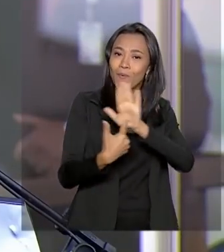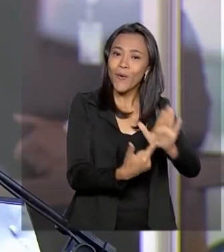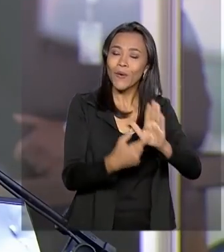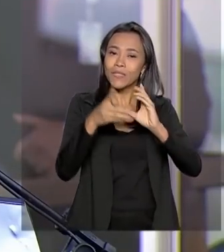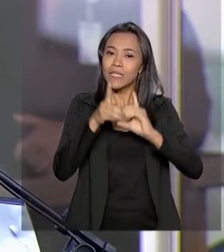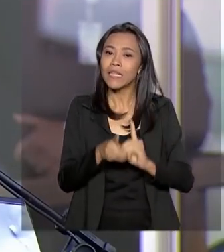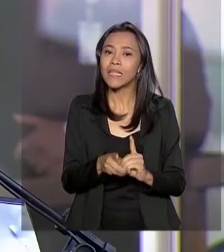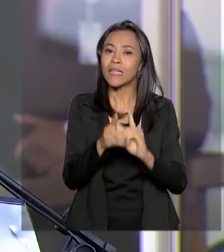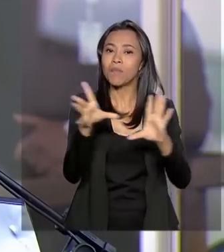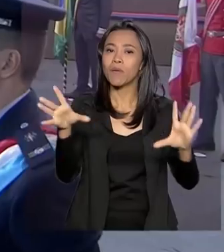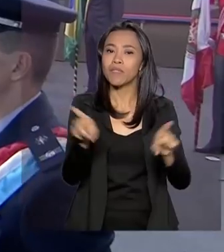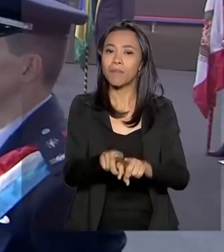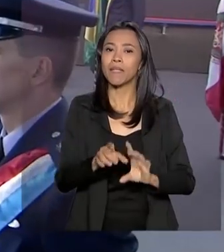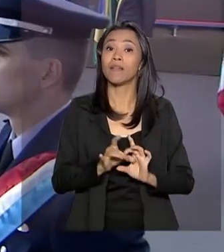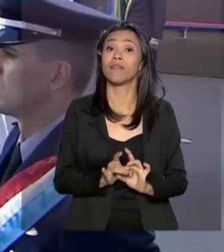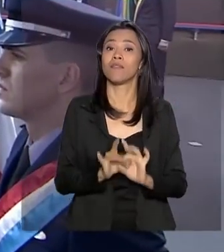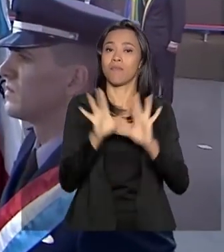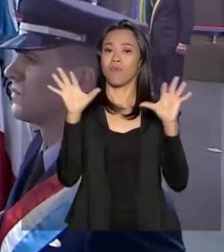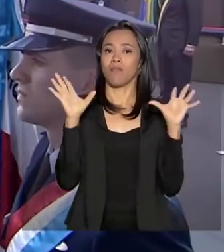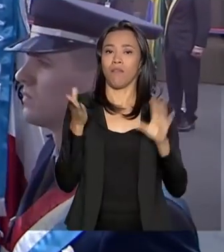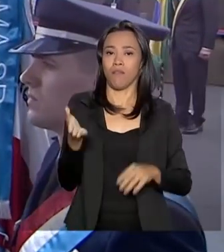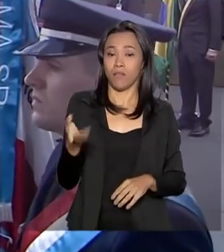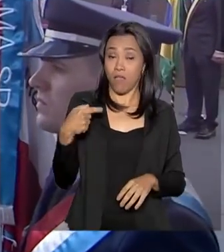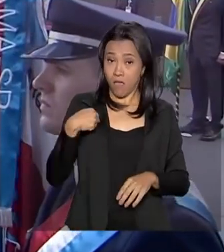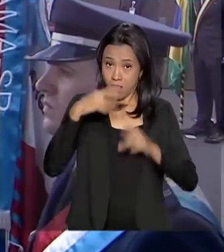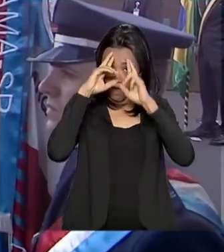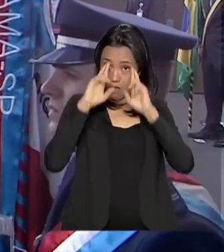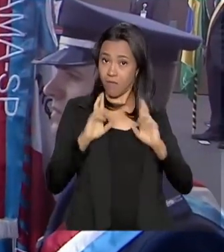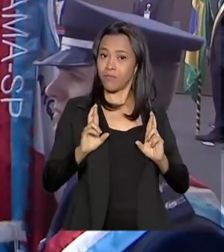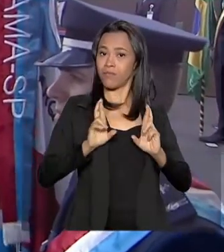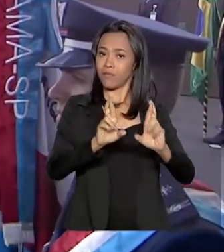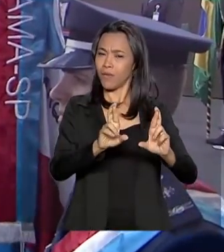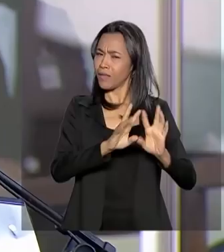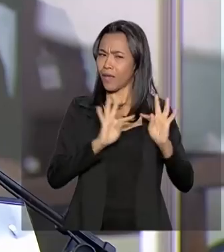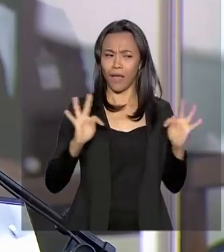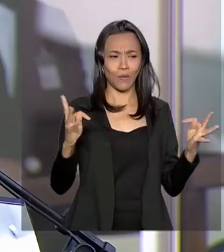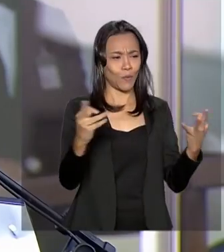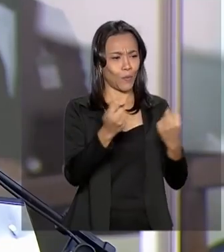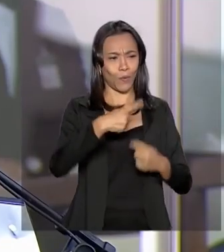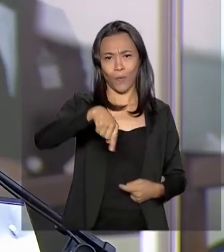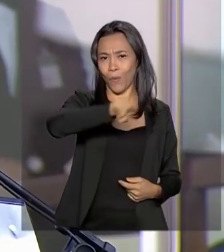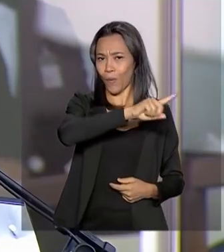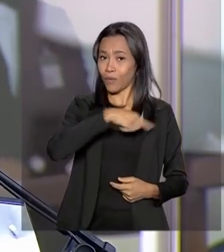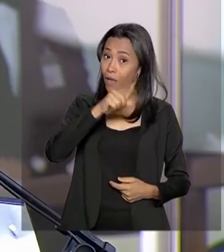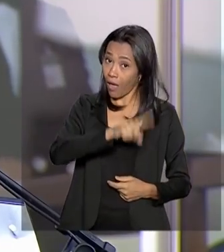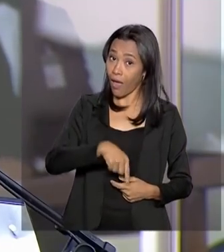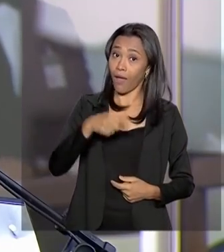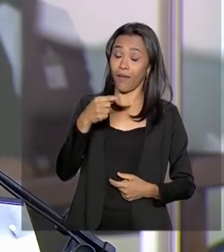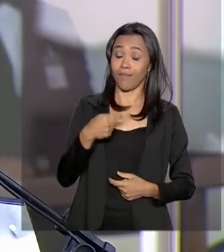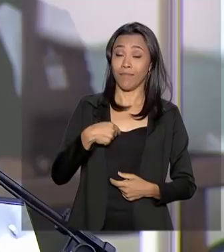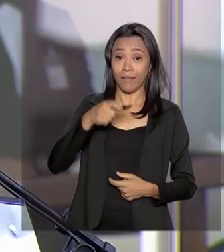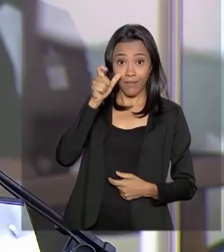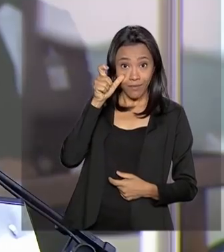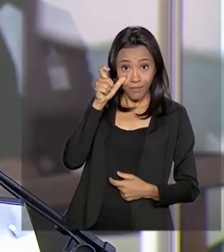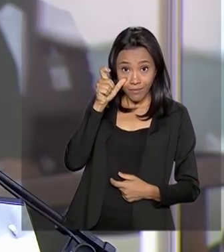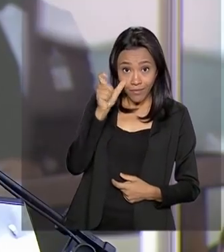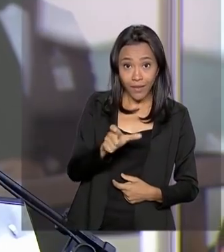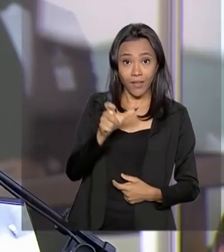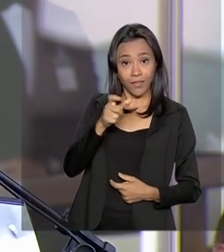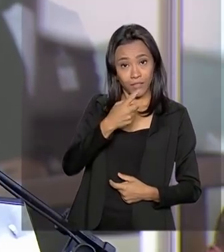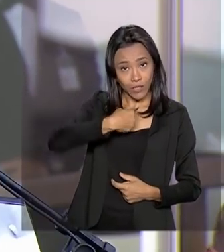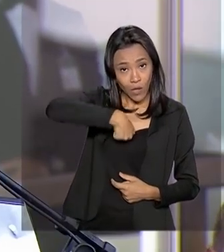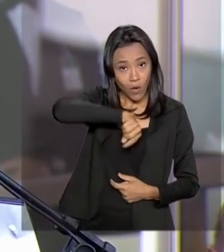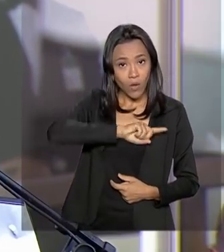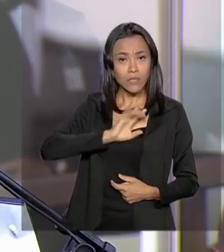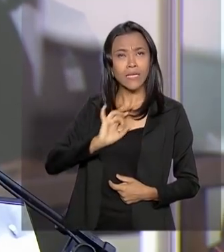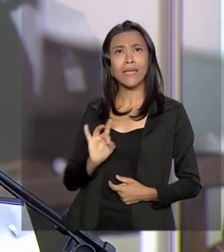liberdade. Exército que honra a todos nós. É interesse nosso de fazer com que, em cada